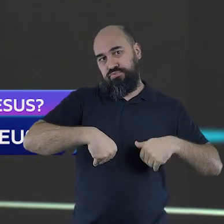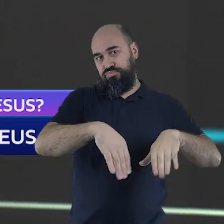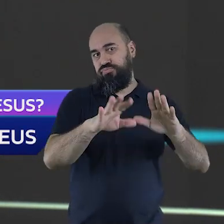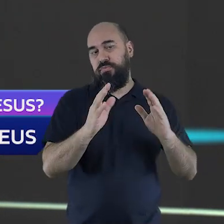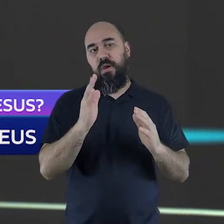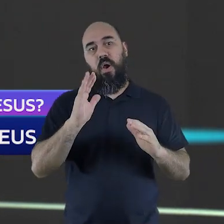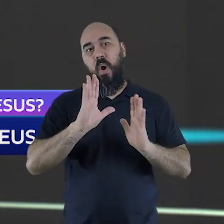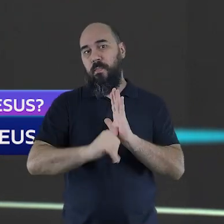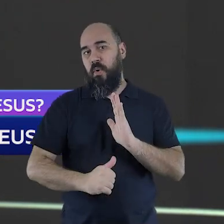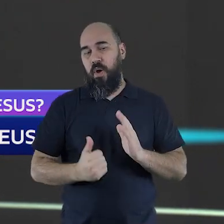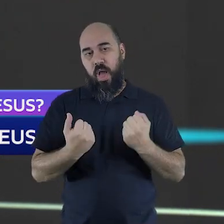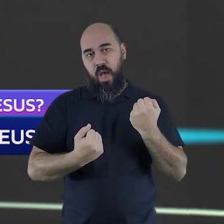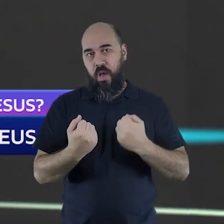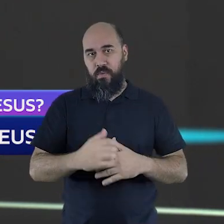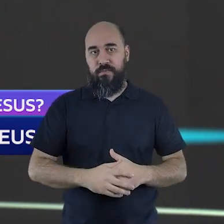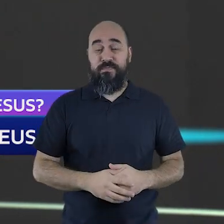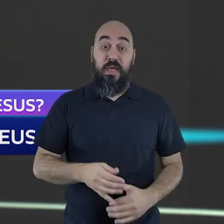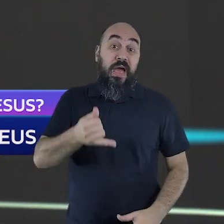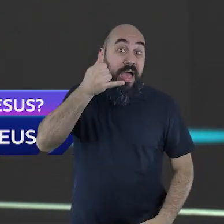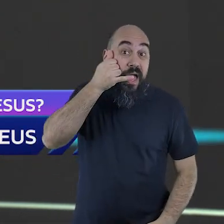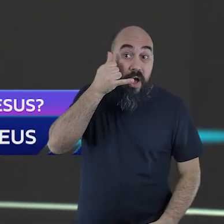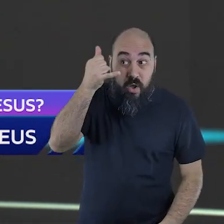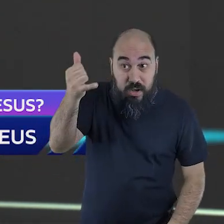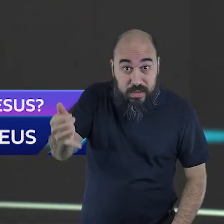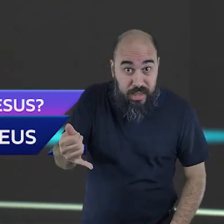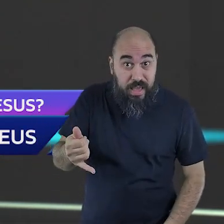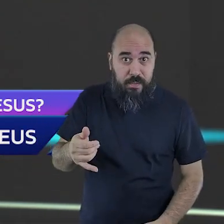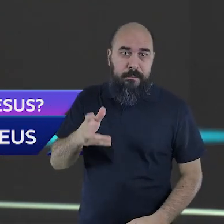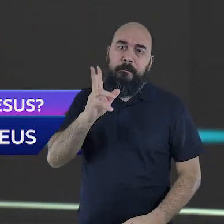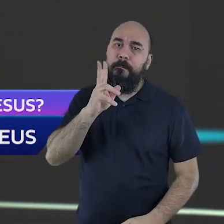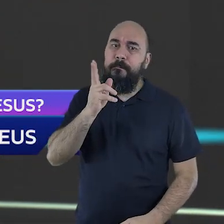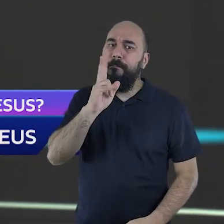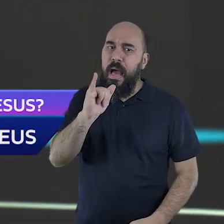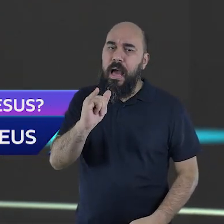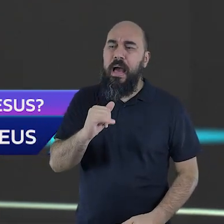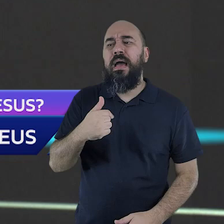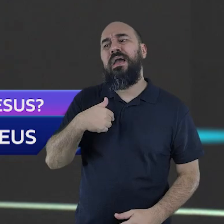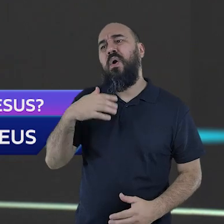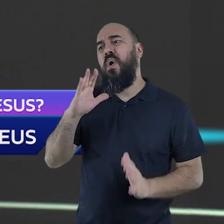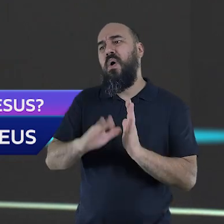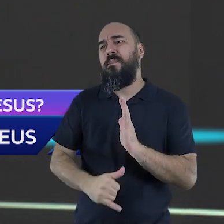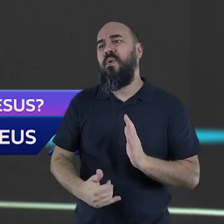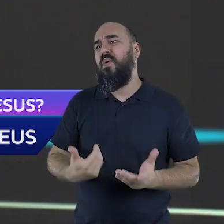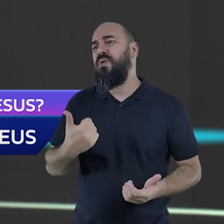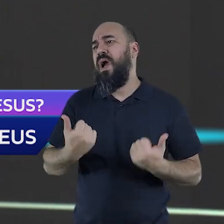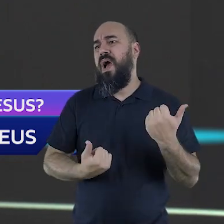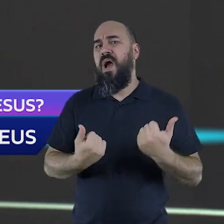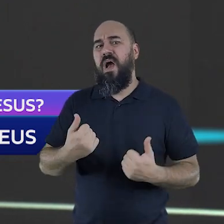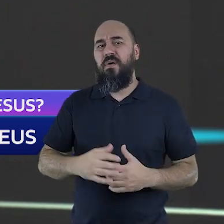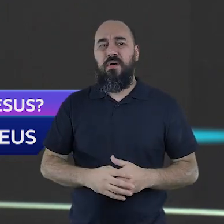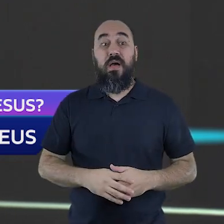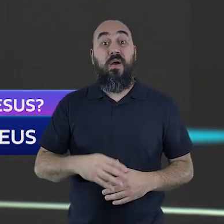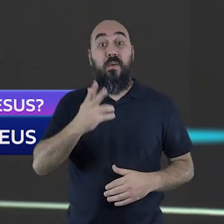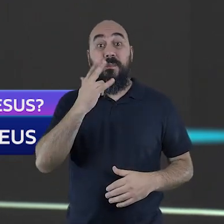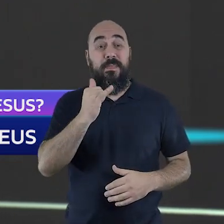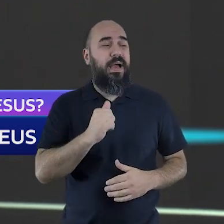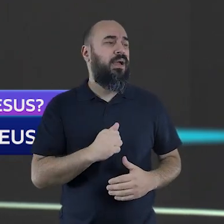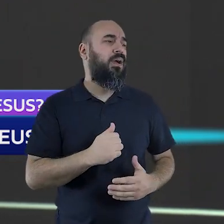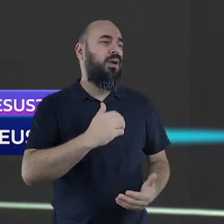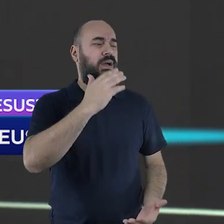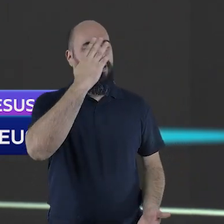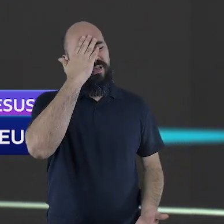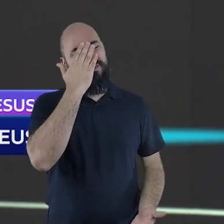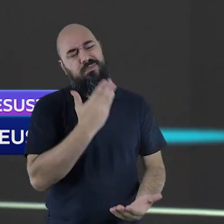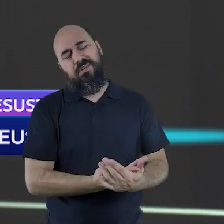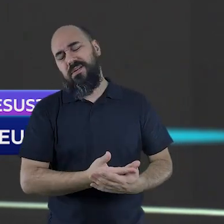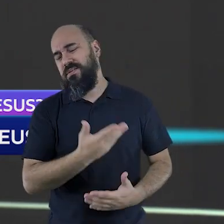liguei para o meu pai para dizer que o carro havia sido roubado, ele disse assim, eu não acredito, o carro